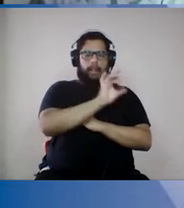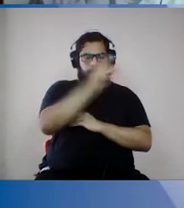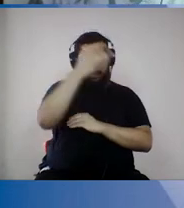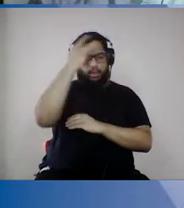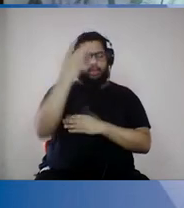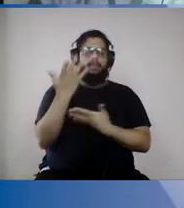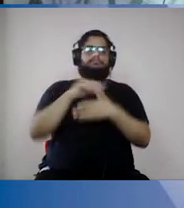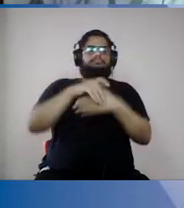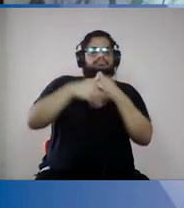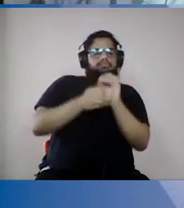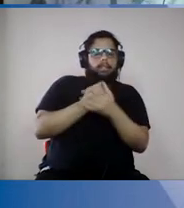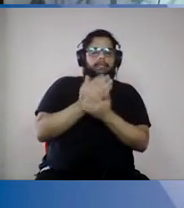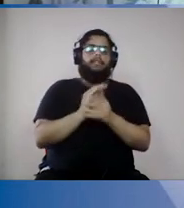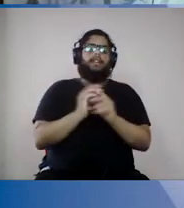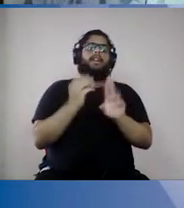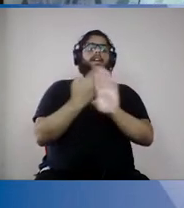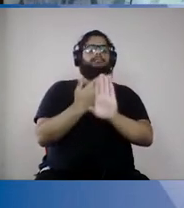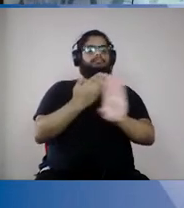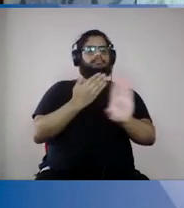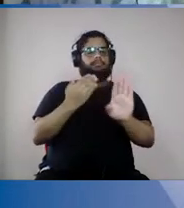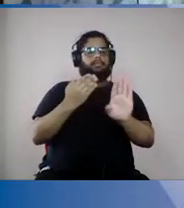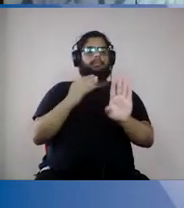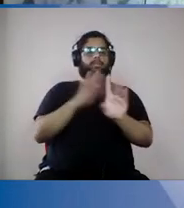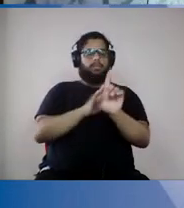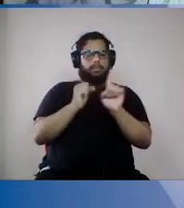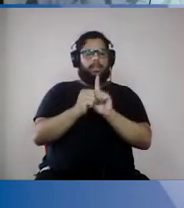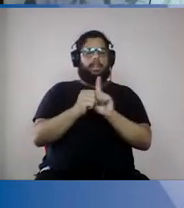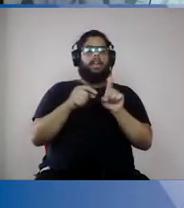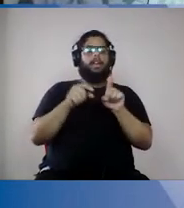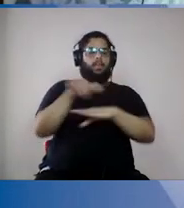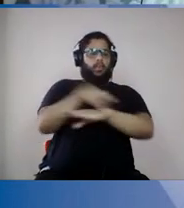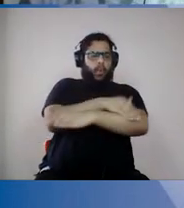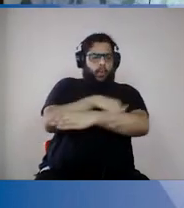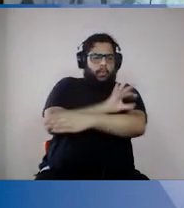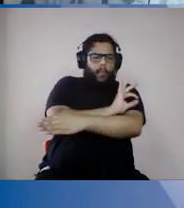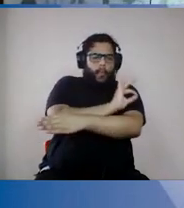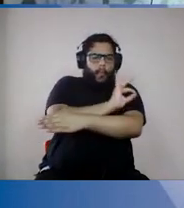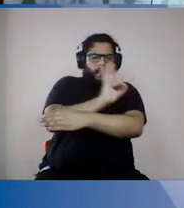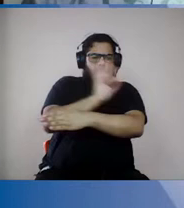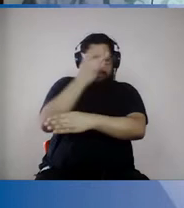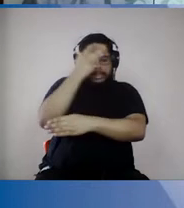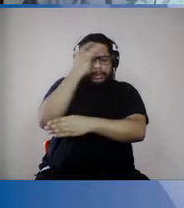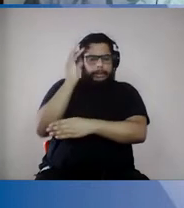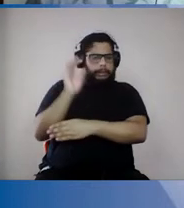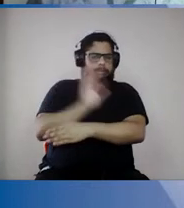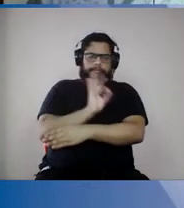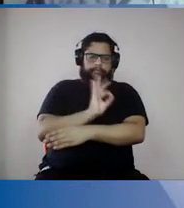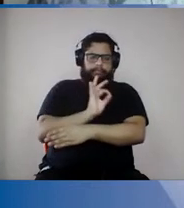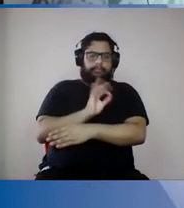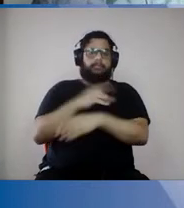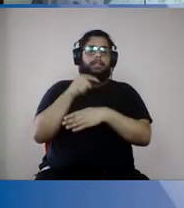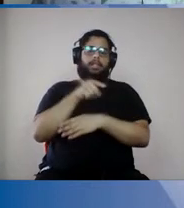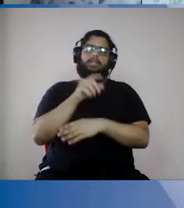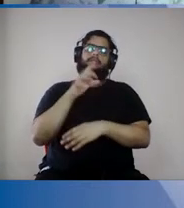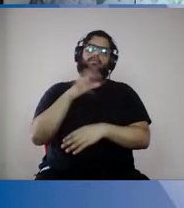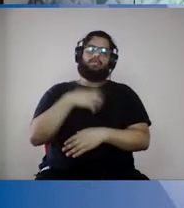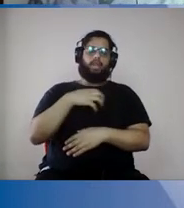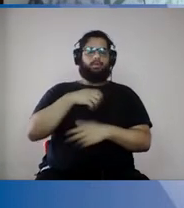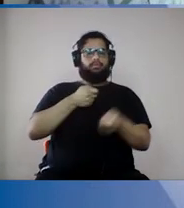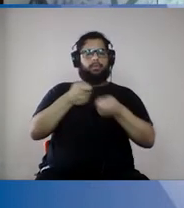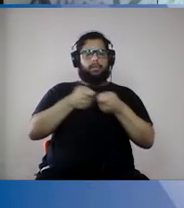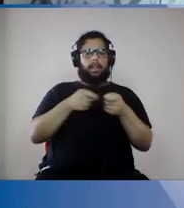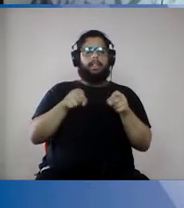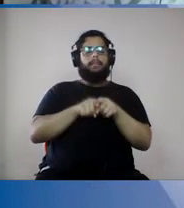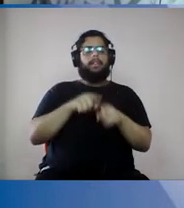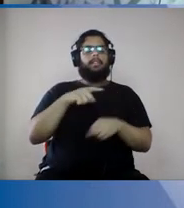o isolamento social, né? Rua vazia, essa é a maneira de controlar, e a gente tem essas formas de